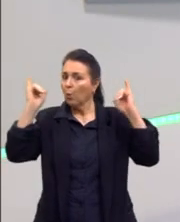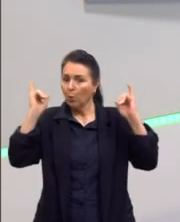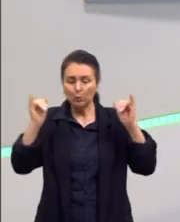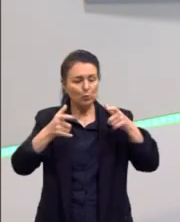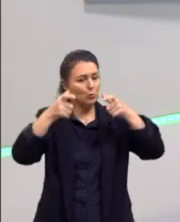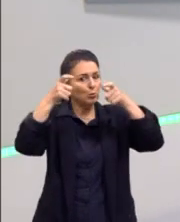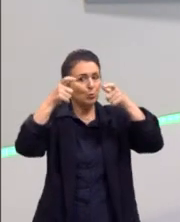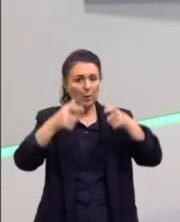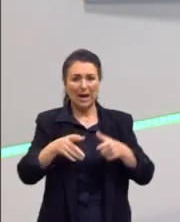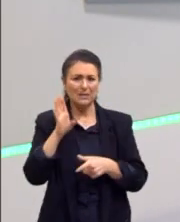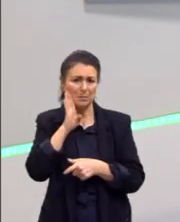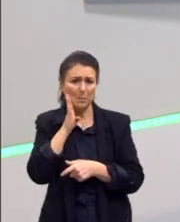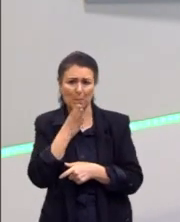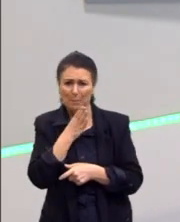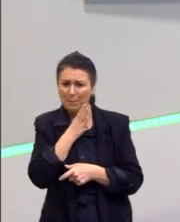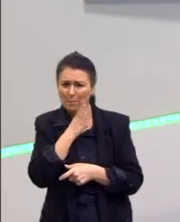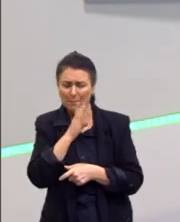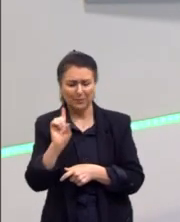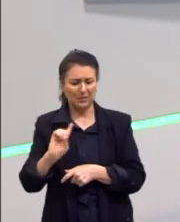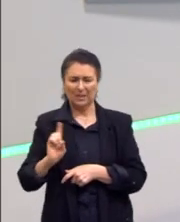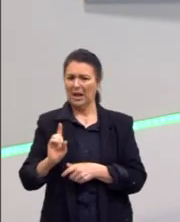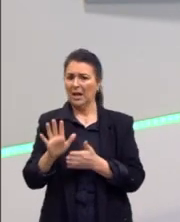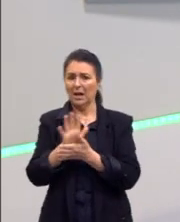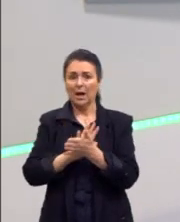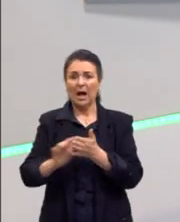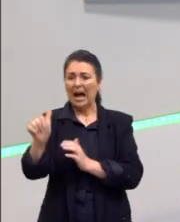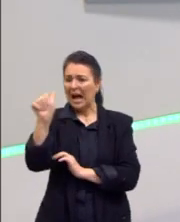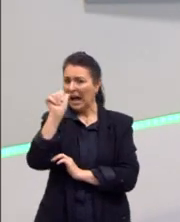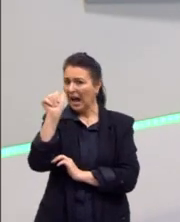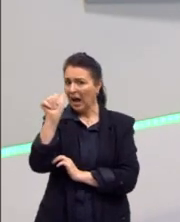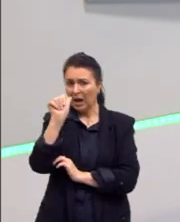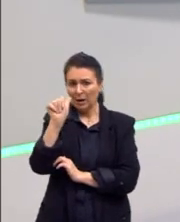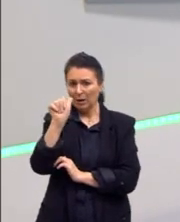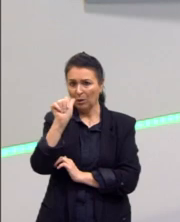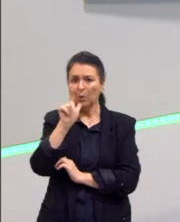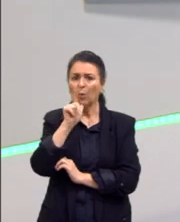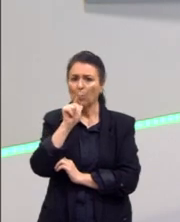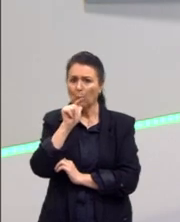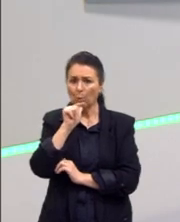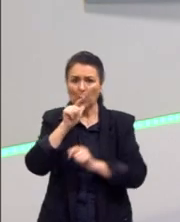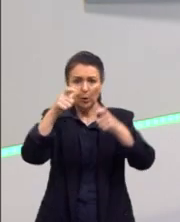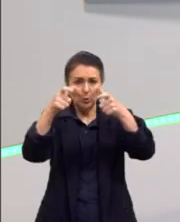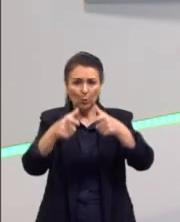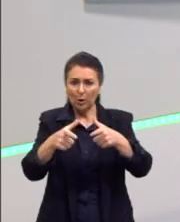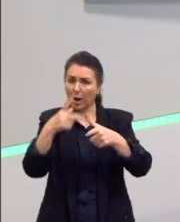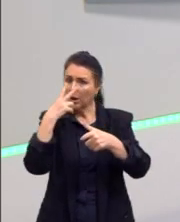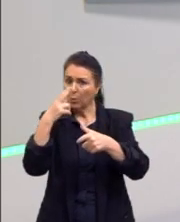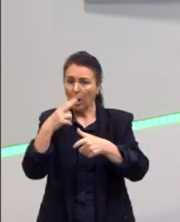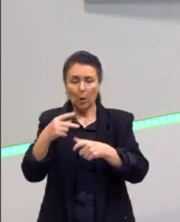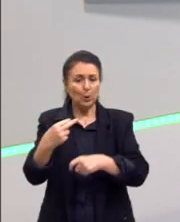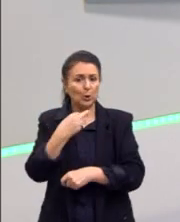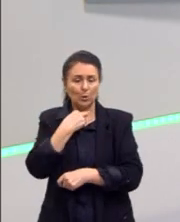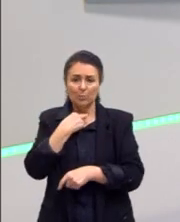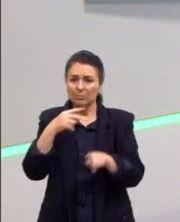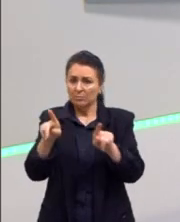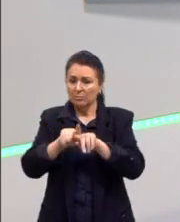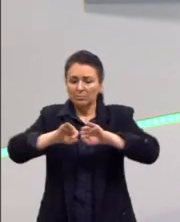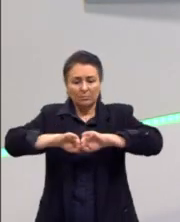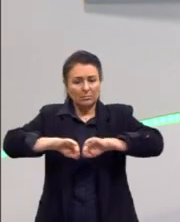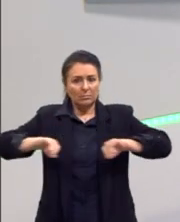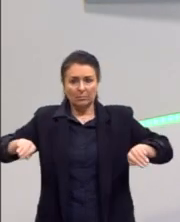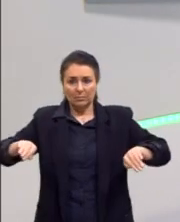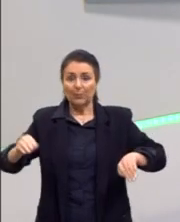as pessoas brancas iam, não podiam beber água no mesmo lugar. Isso começa com o